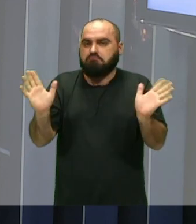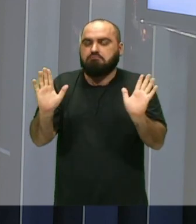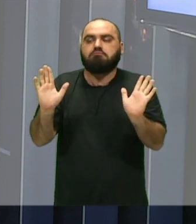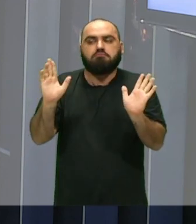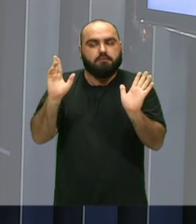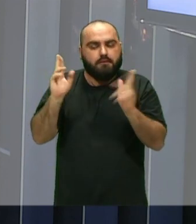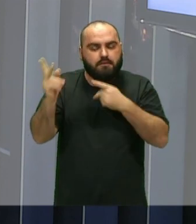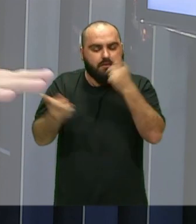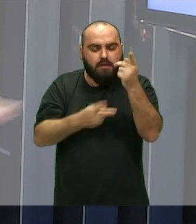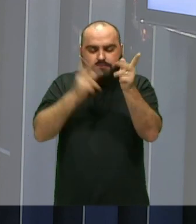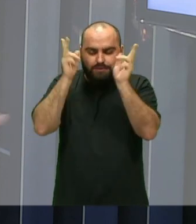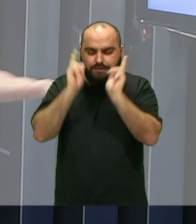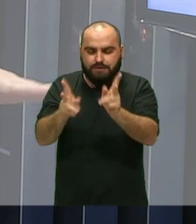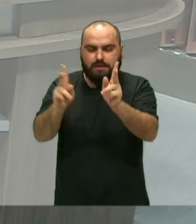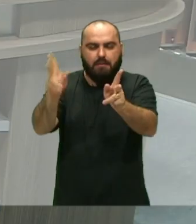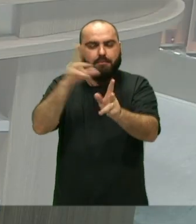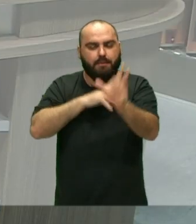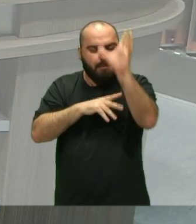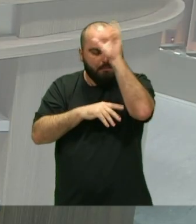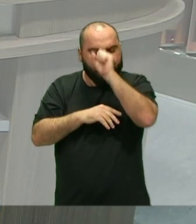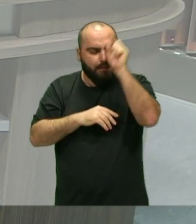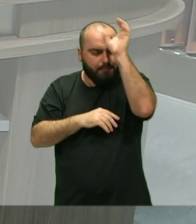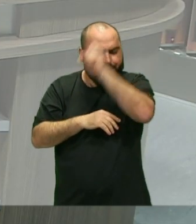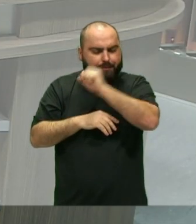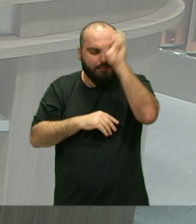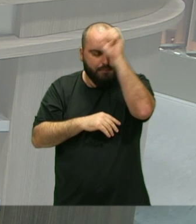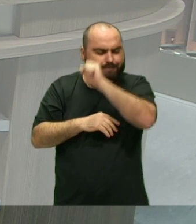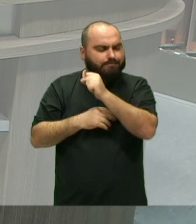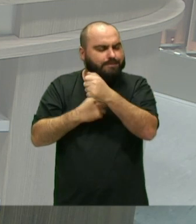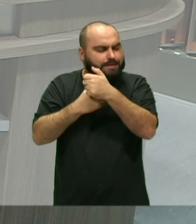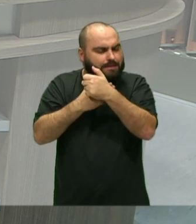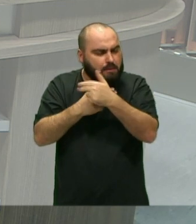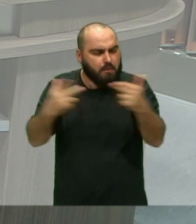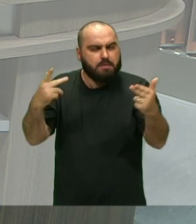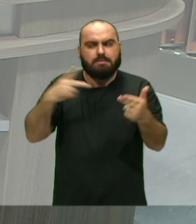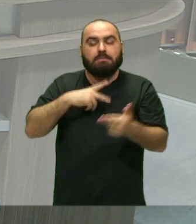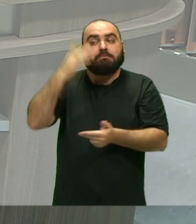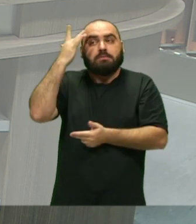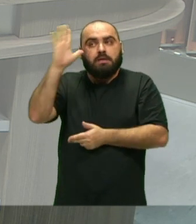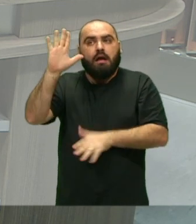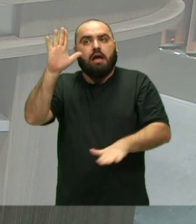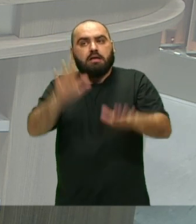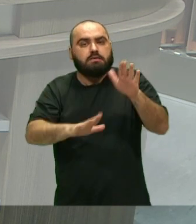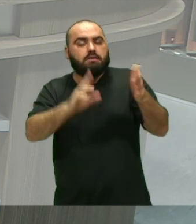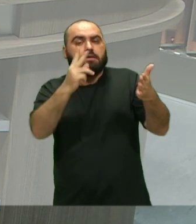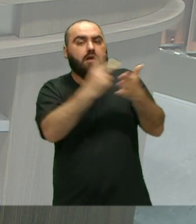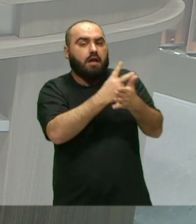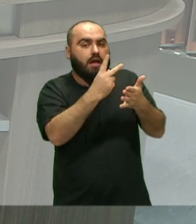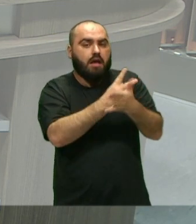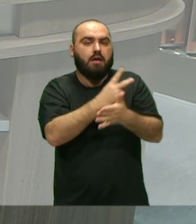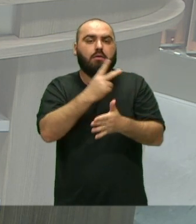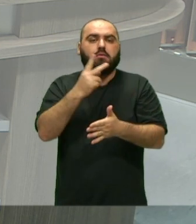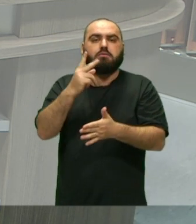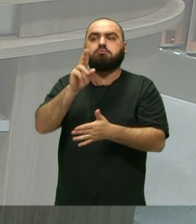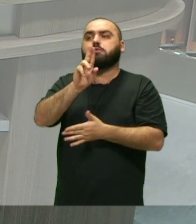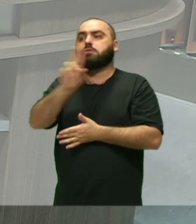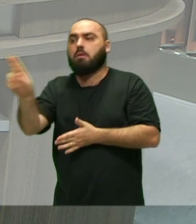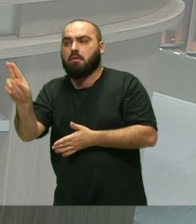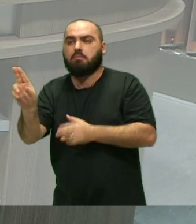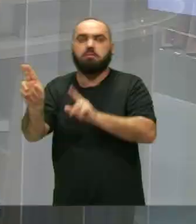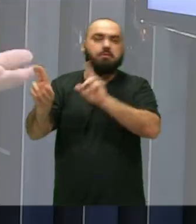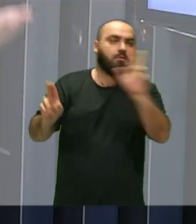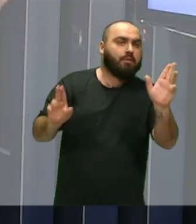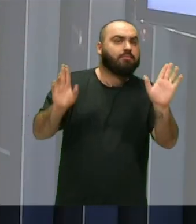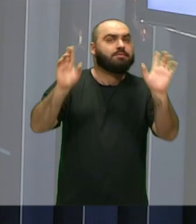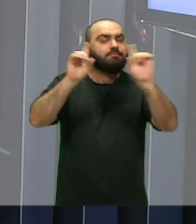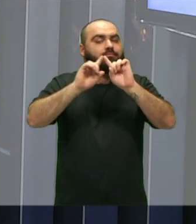realmente tenho coisas que eu não sei e às vezes eu cometo alguns erros e tal em relação a nomenclaturas mas